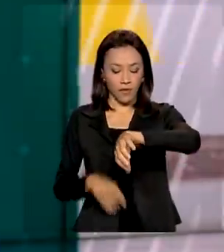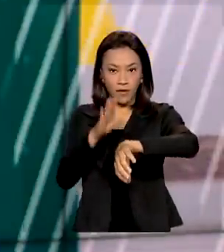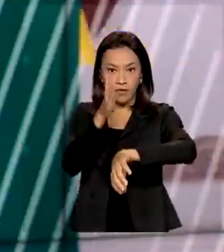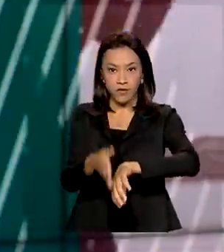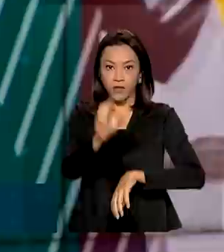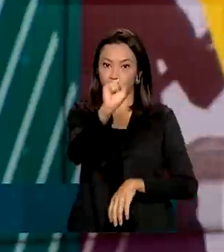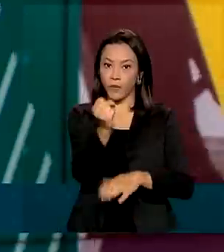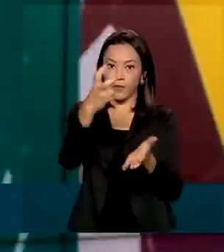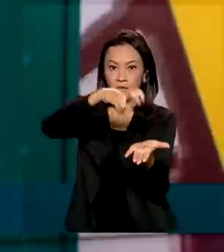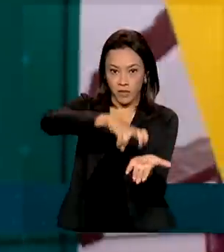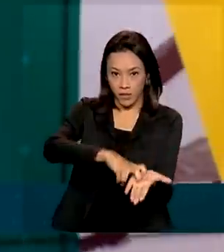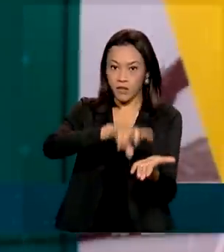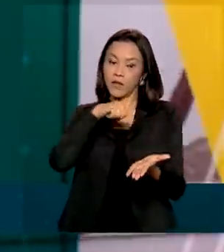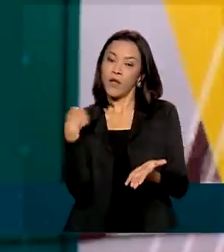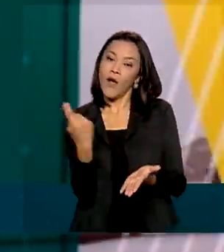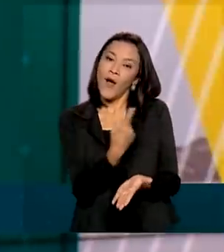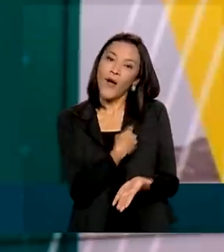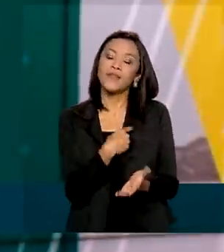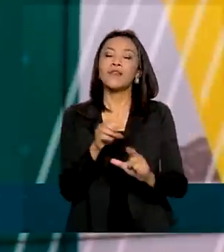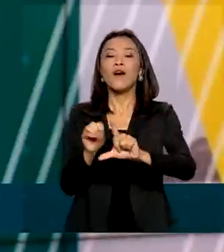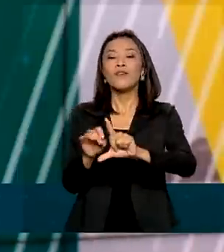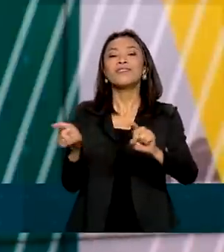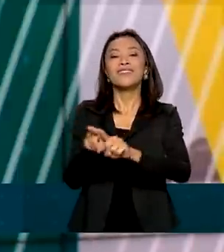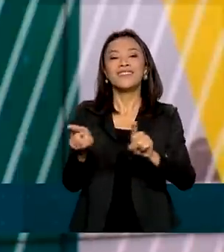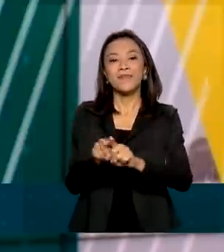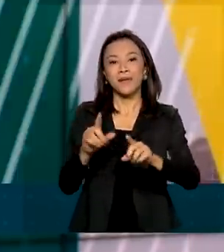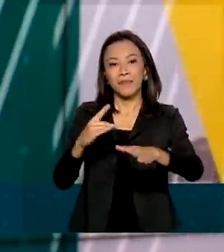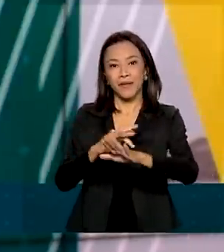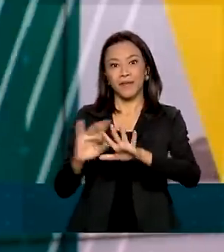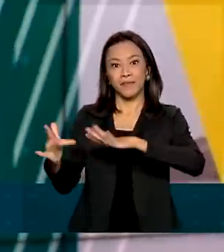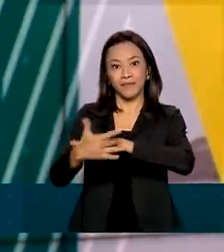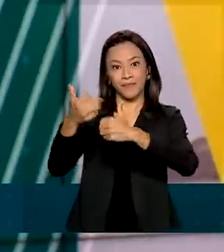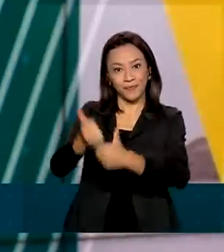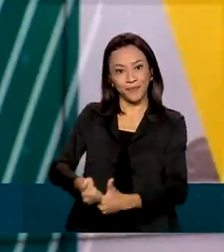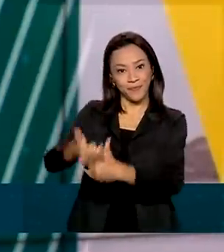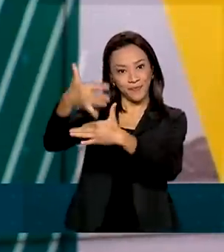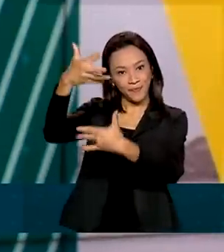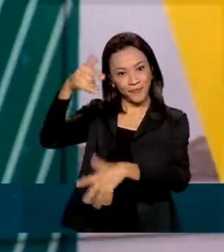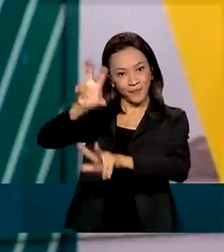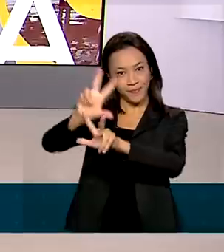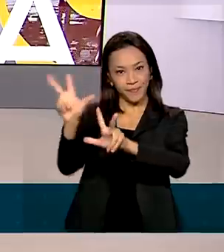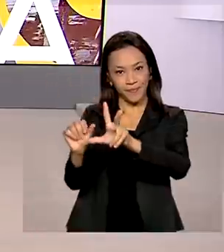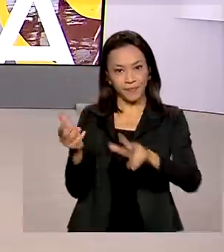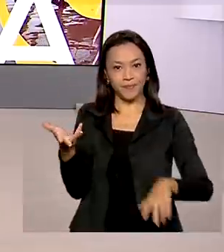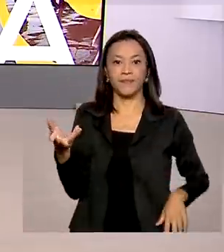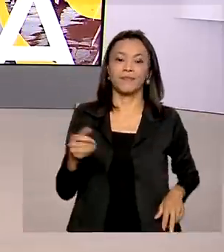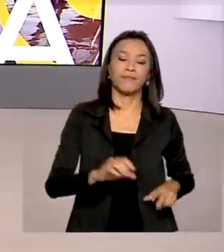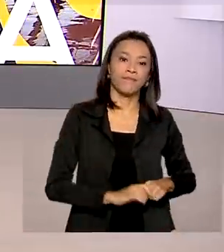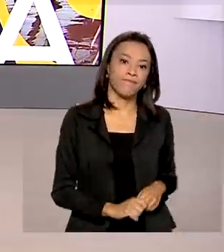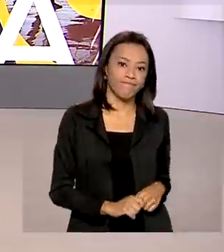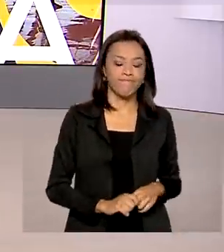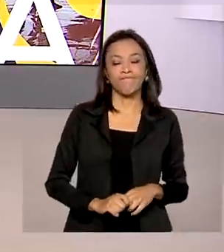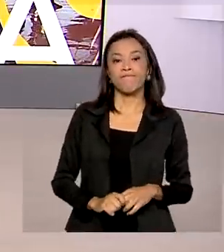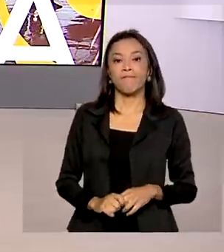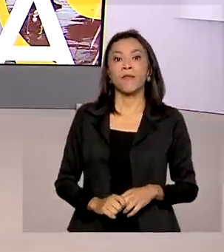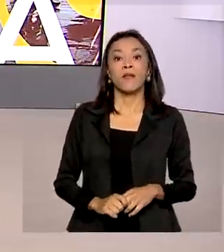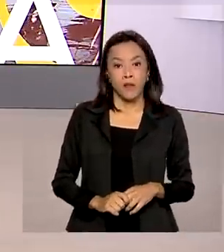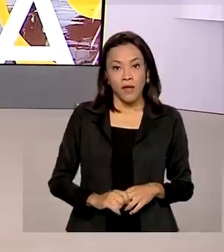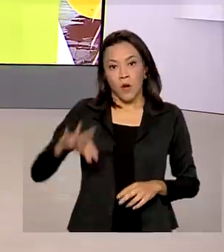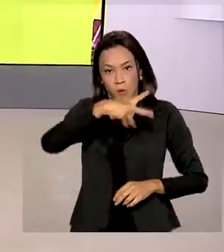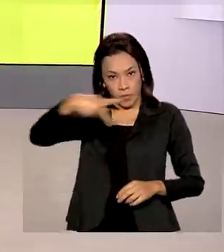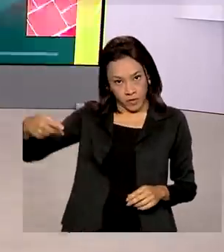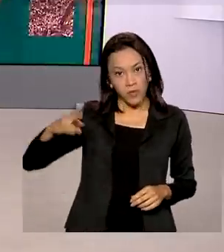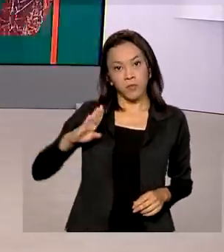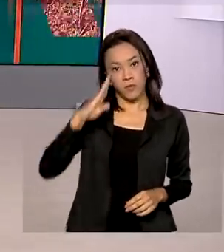Oito horas da manhã estamos ao vivo também pelas redes sociais da TV Brasil. O presidente Jair Bolsonaro